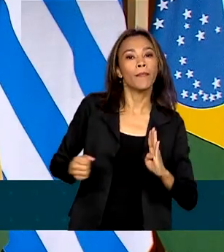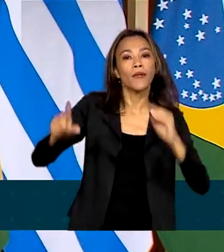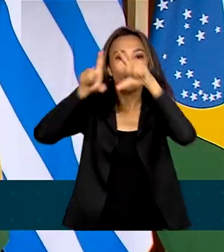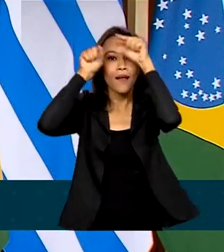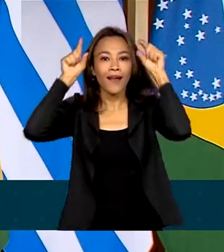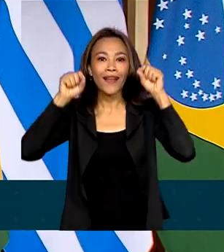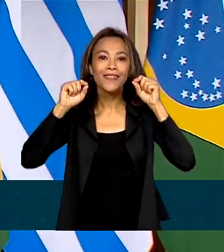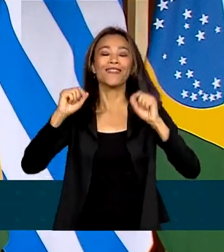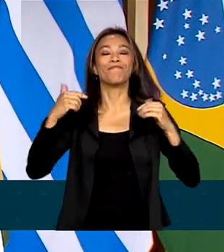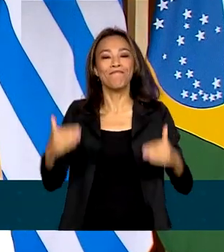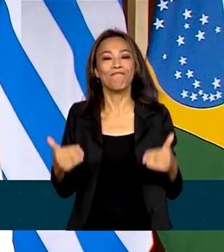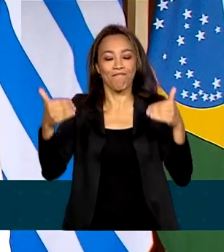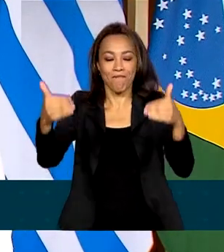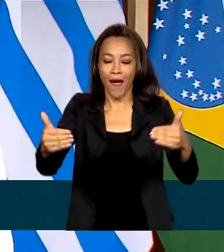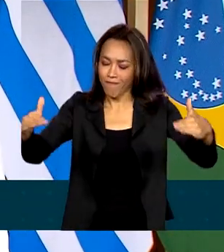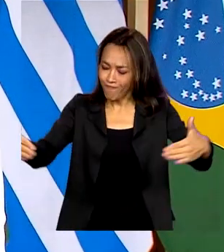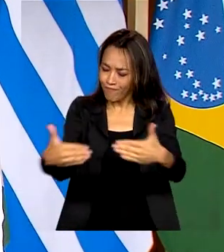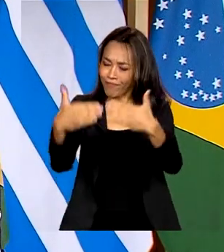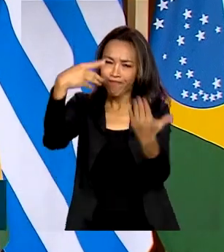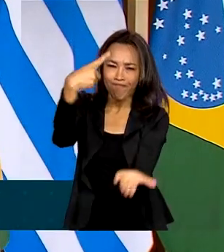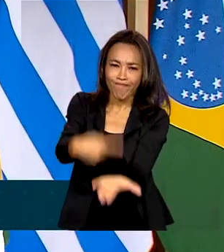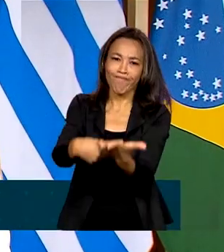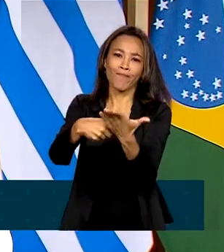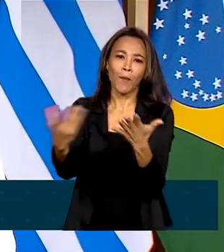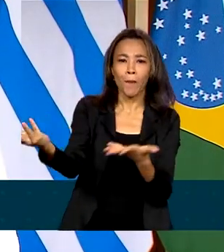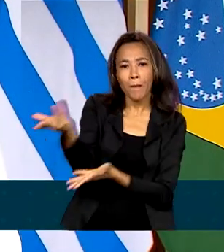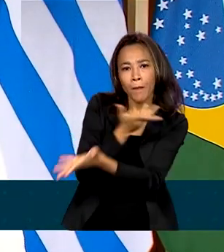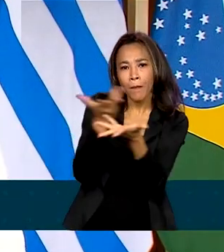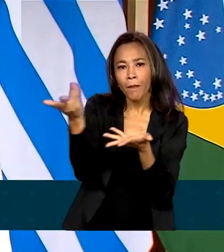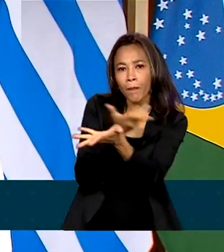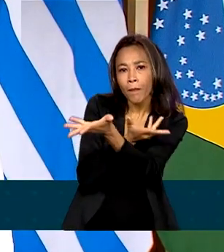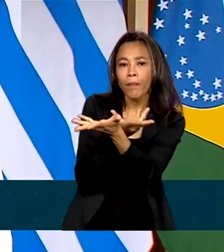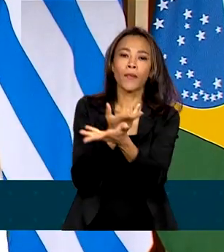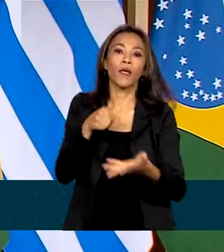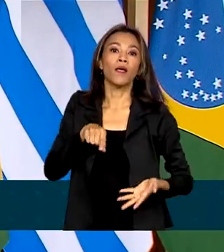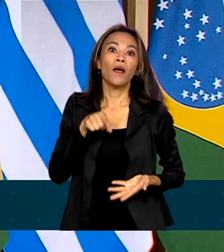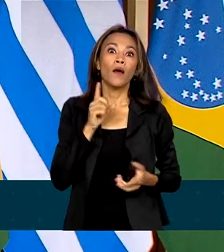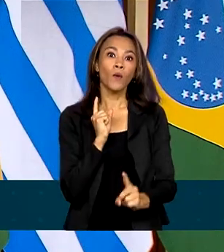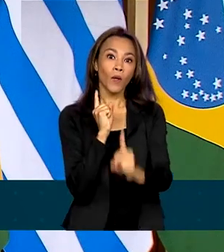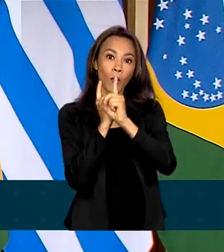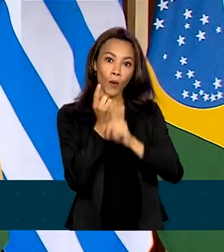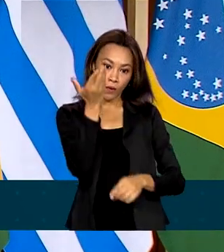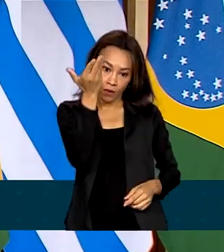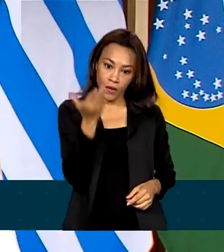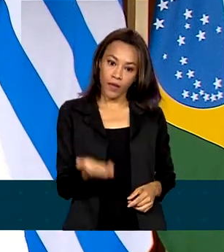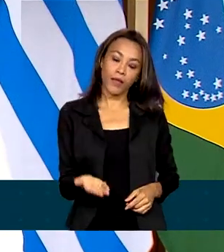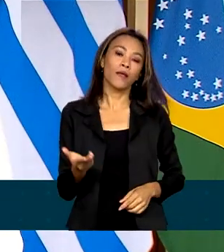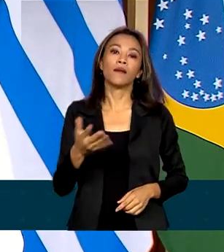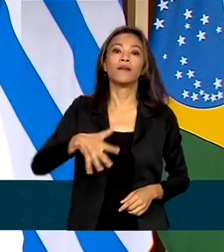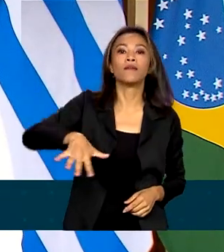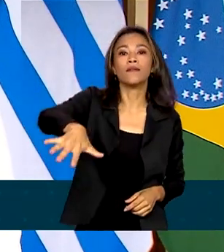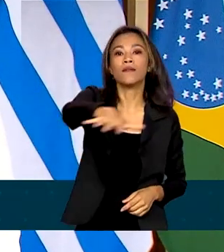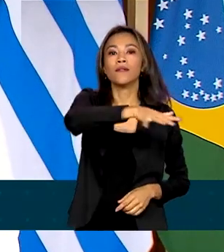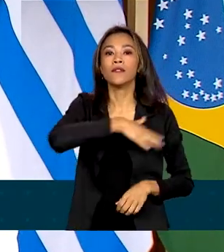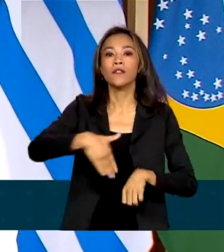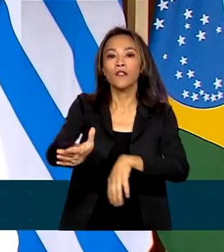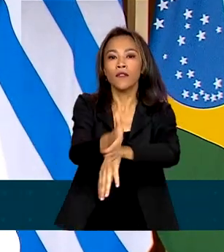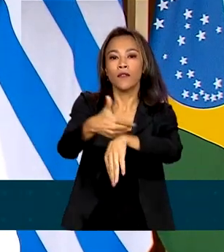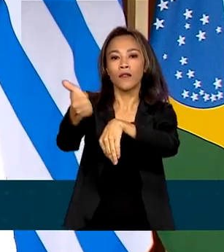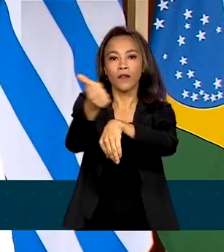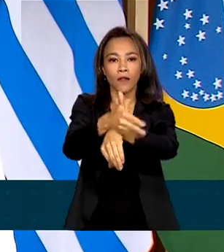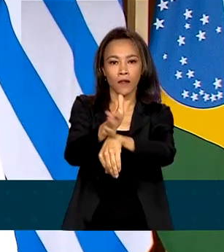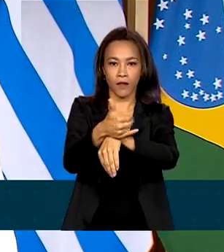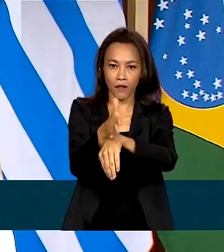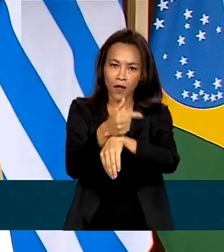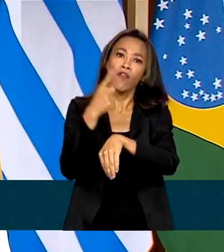para o fortalecimento das relações diplomáticas. Nesse encontro, aqui no Palácio do Itamaraty, foram assinados acordos